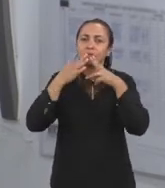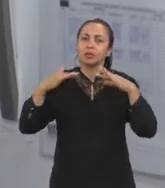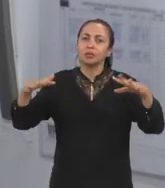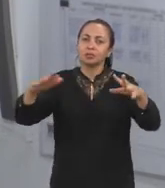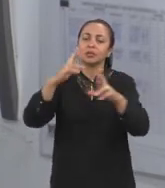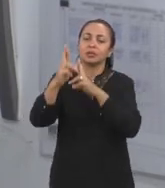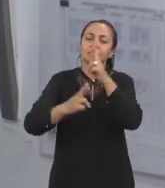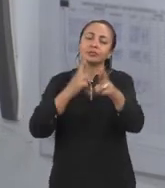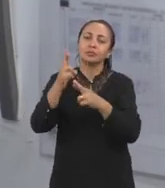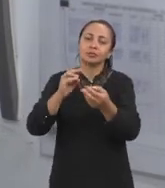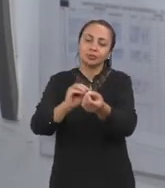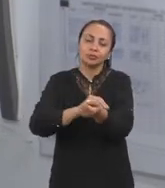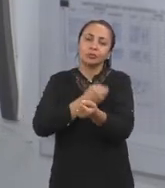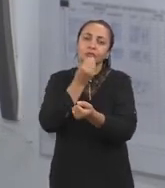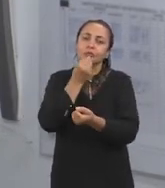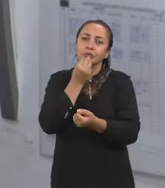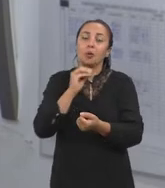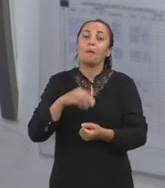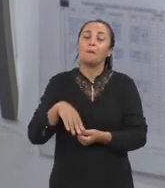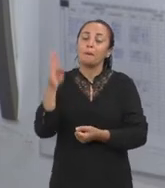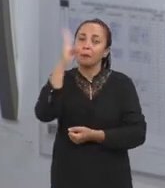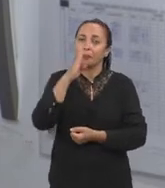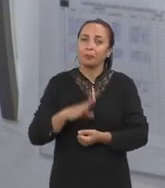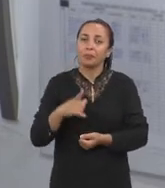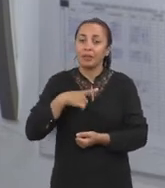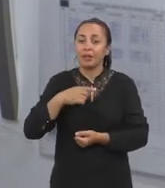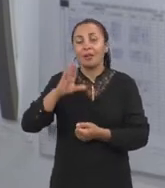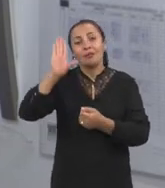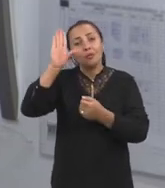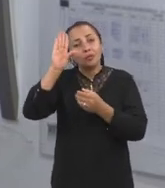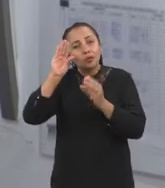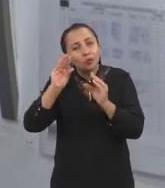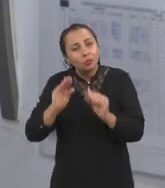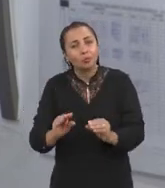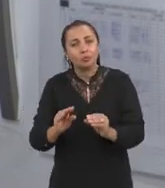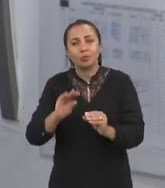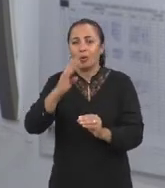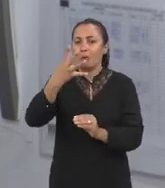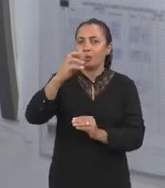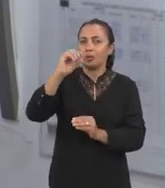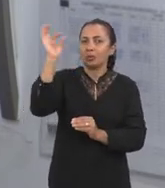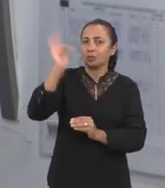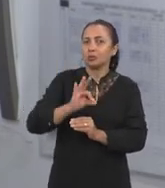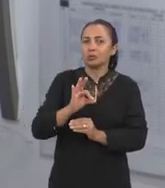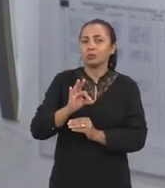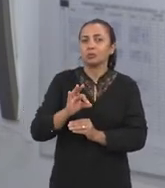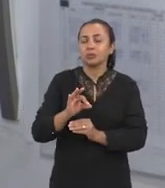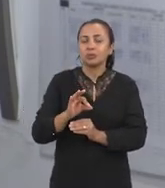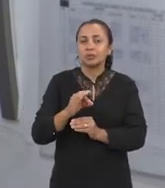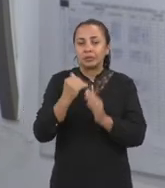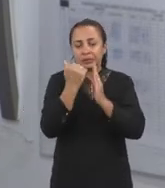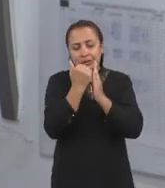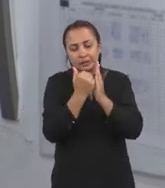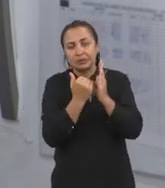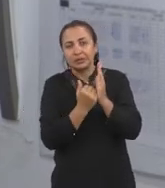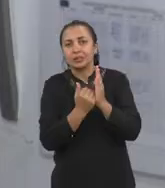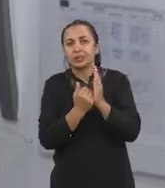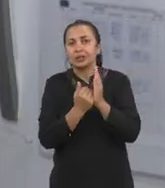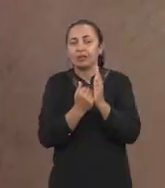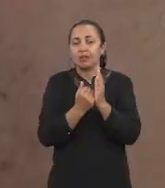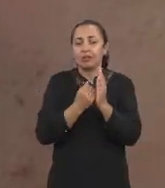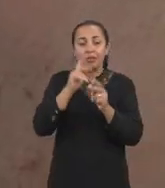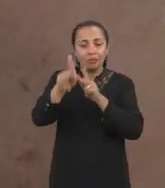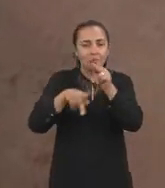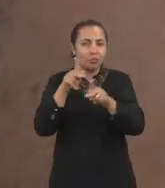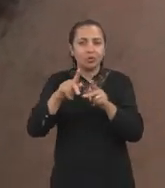esses diagnósticos de ranceníase no Brasil? Houve uma redução de mais de 40% do diagnóstico na população geral,